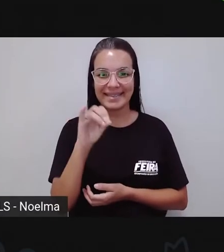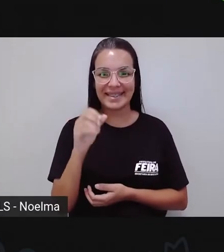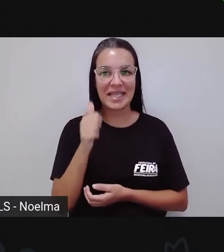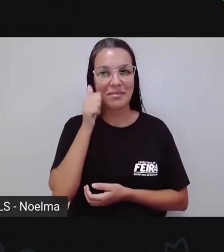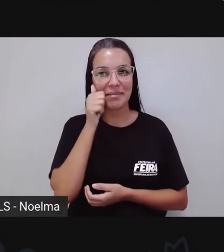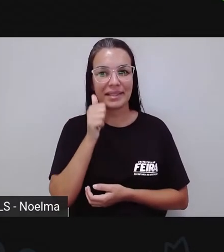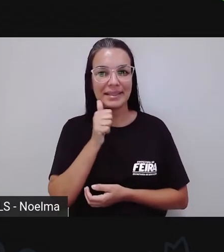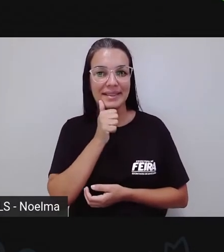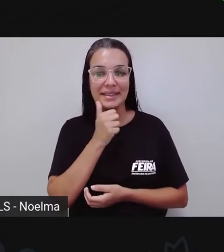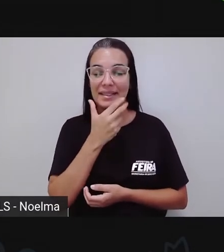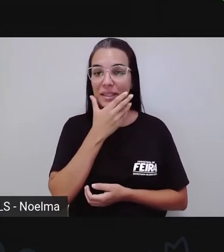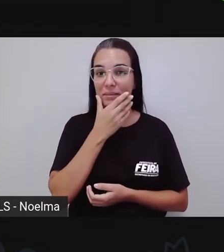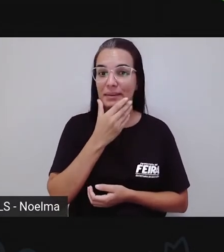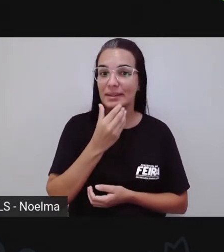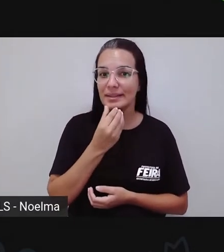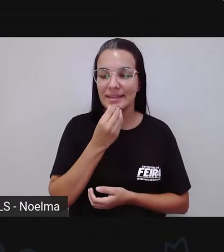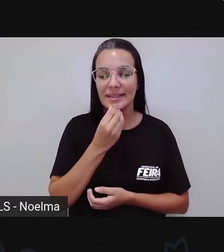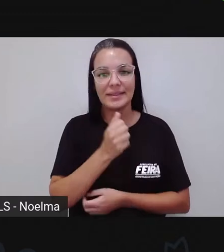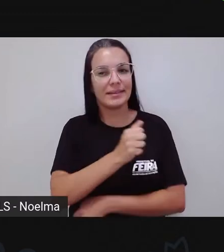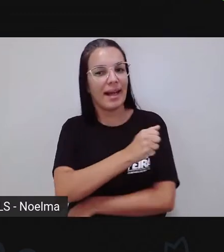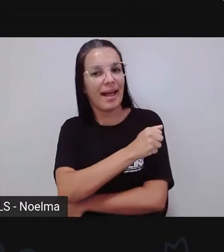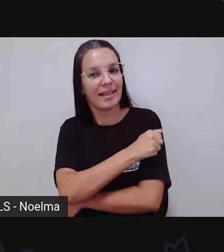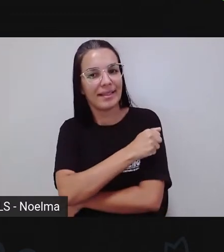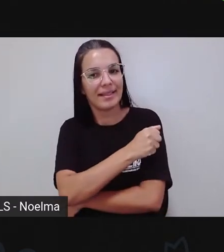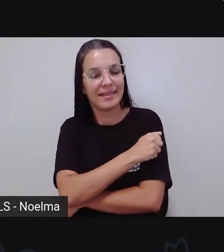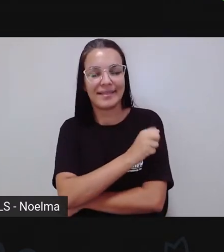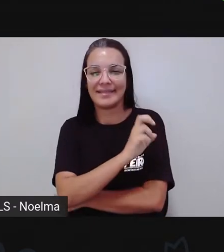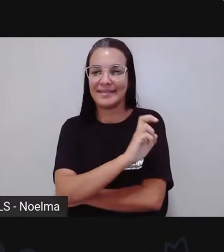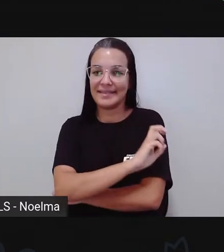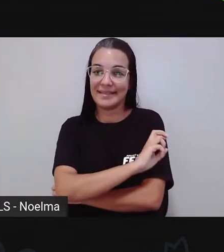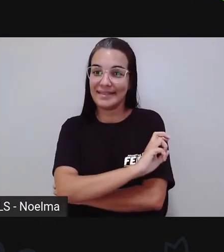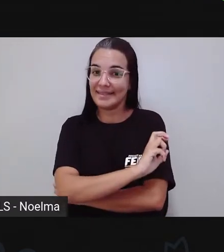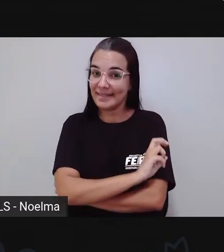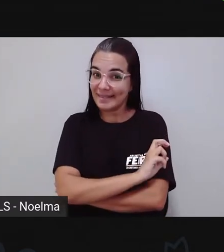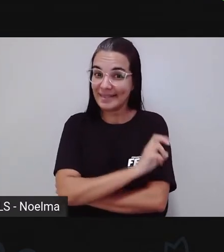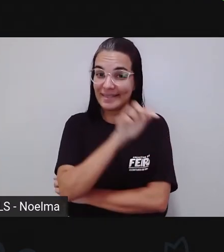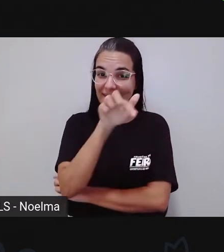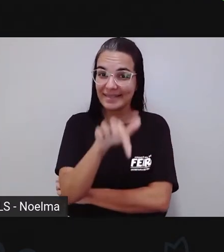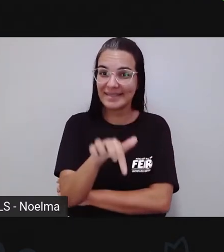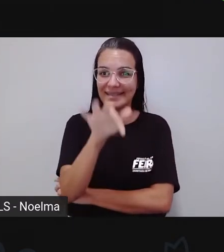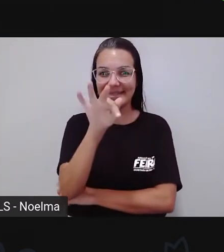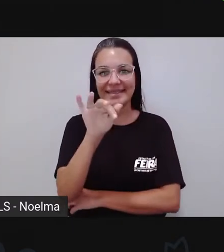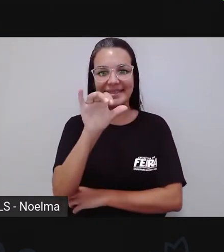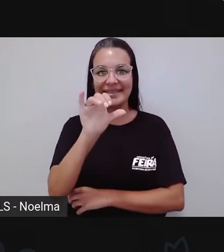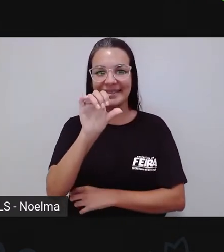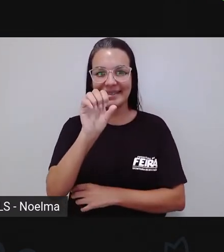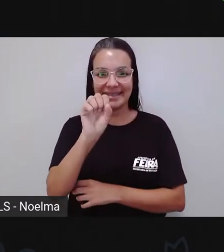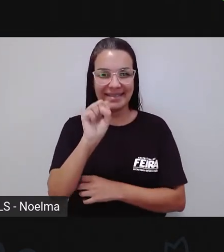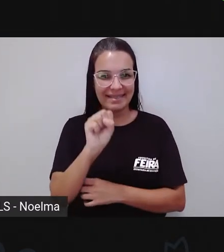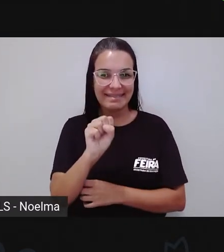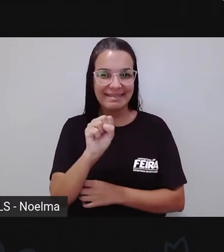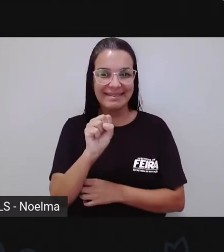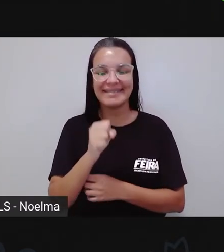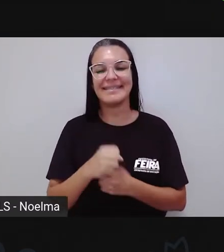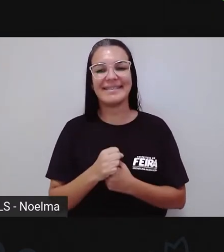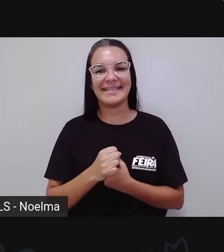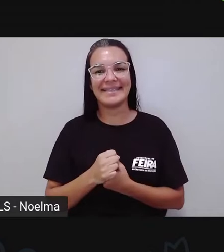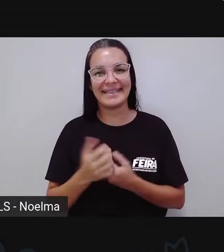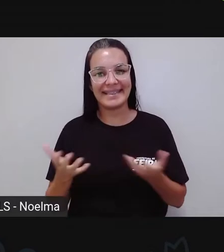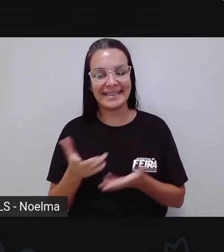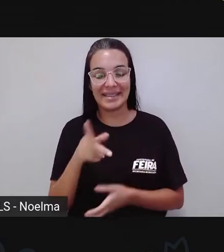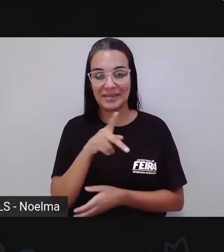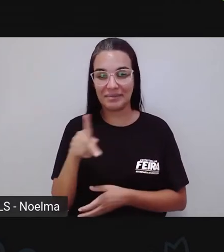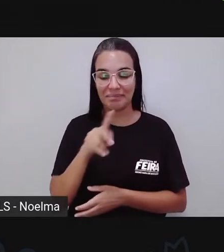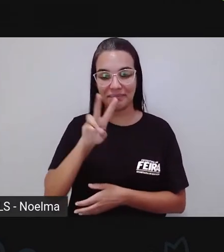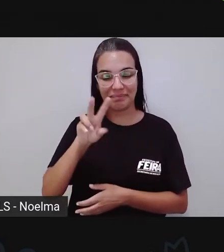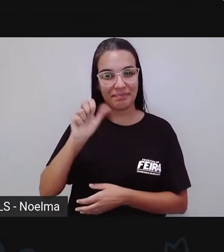Olá, meninos, meninas, aí das turmas do quinto ano de Feira de Santana, ali só, a prova mesmo está